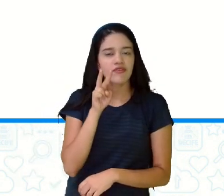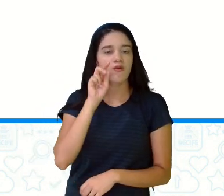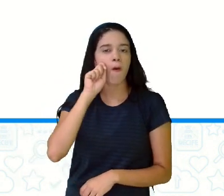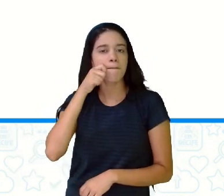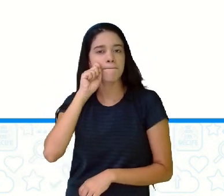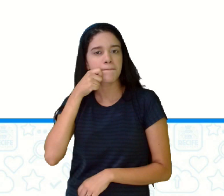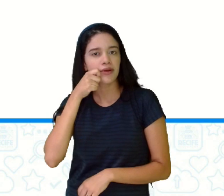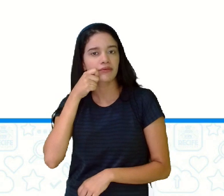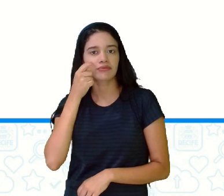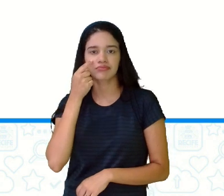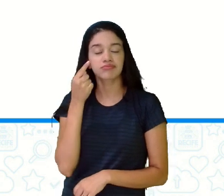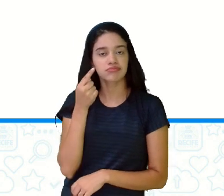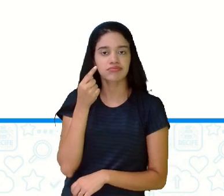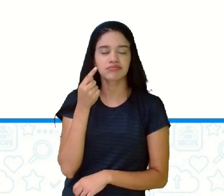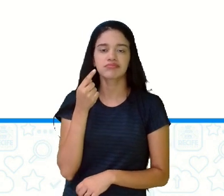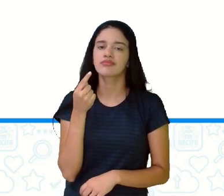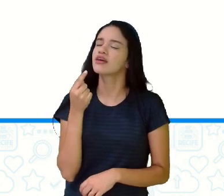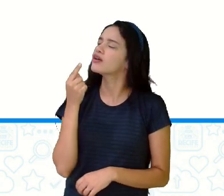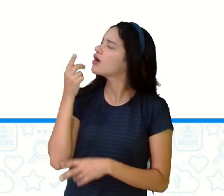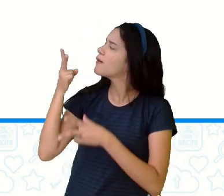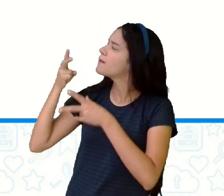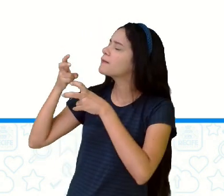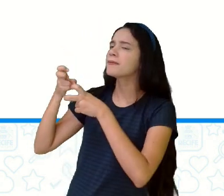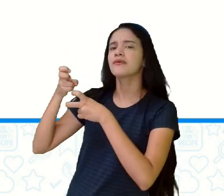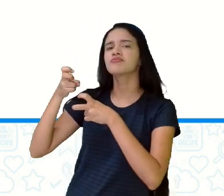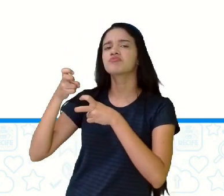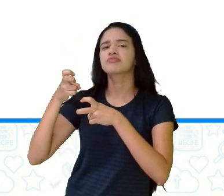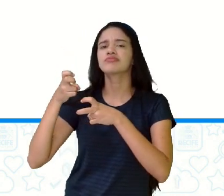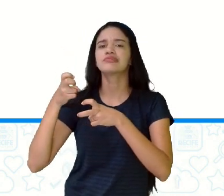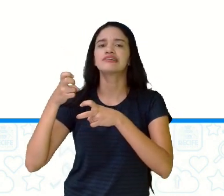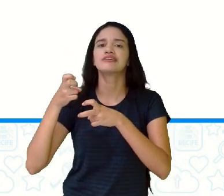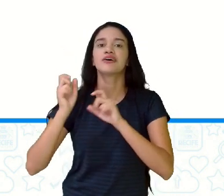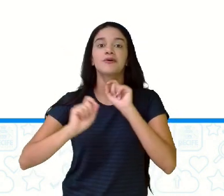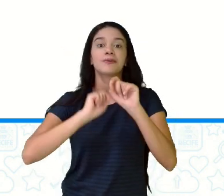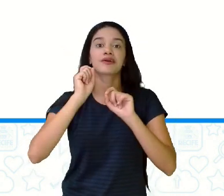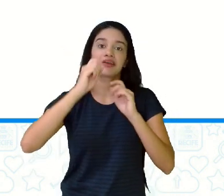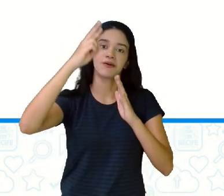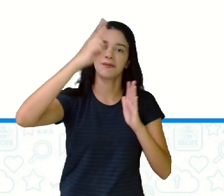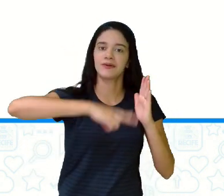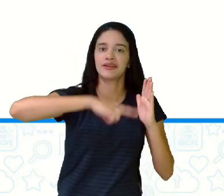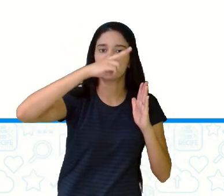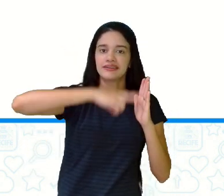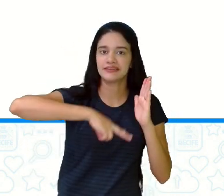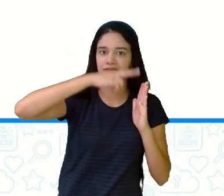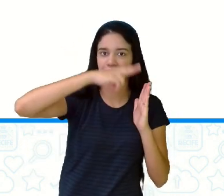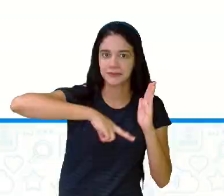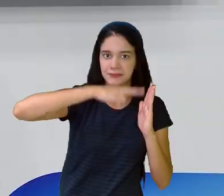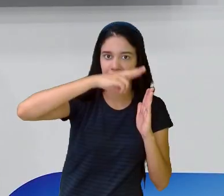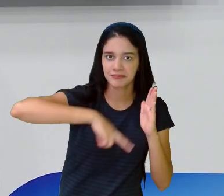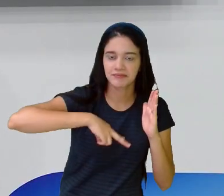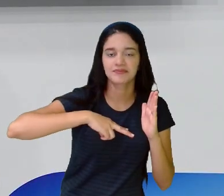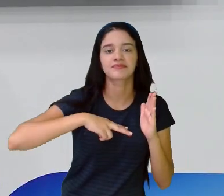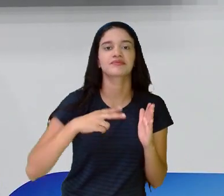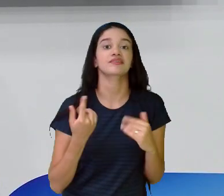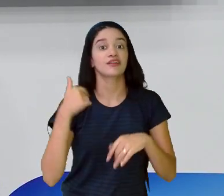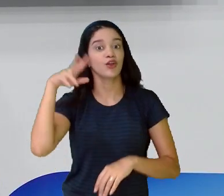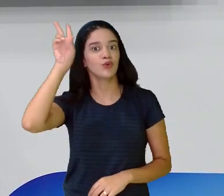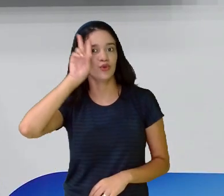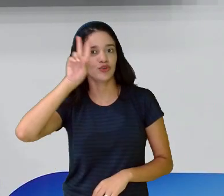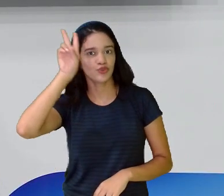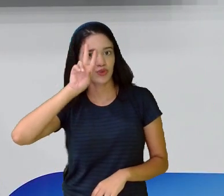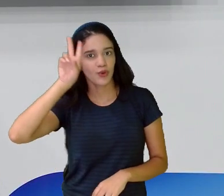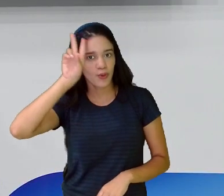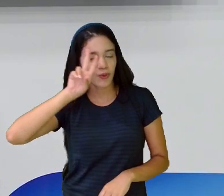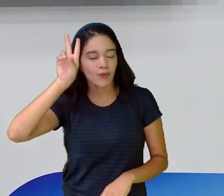pão. que você remete? Remete-se a uma leitura já feita, a uma história que